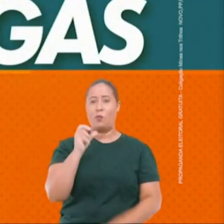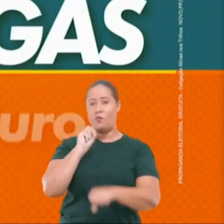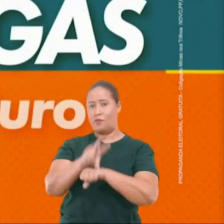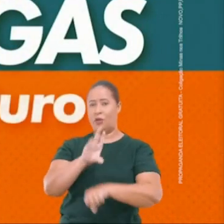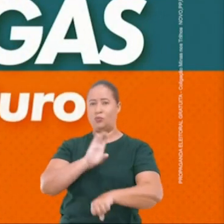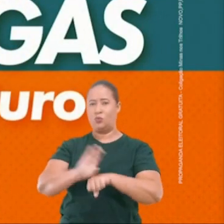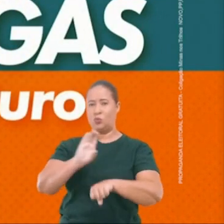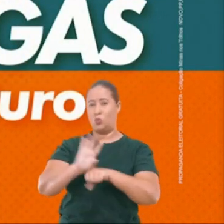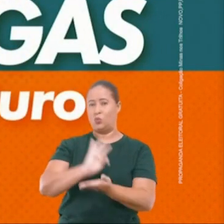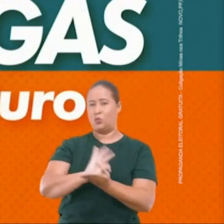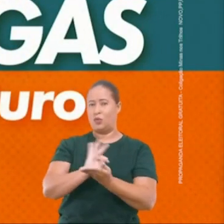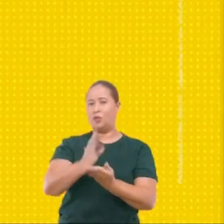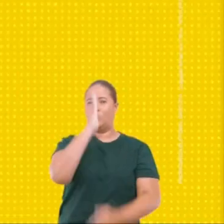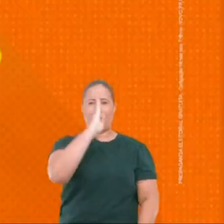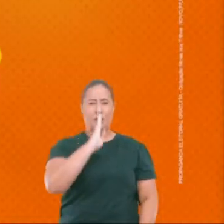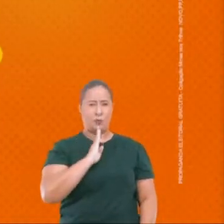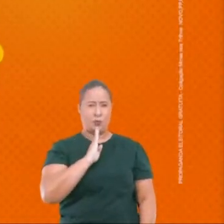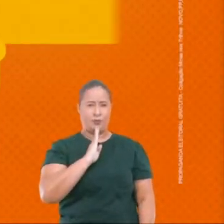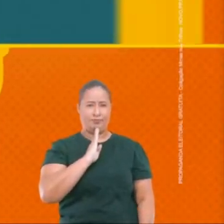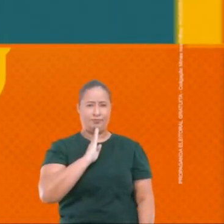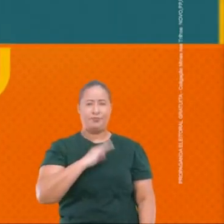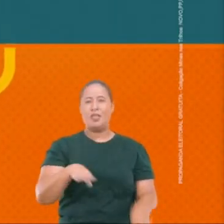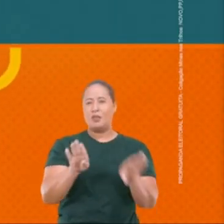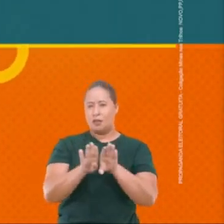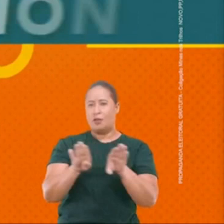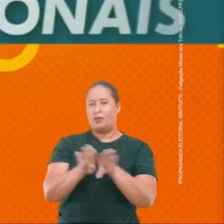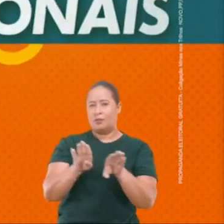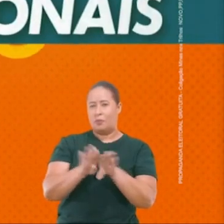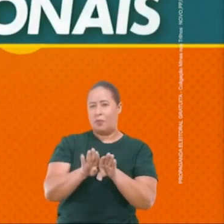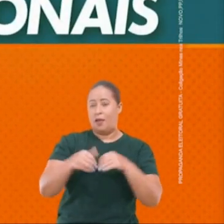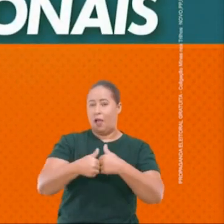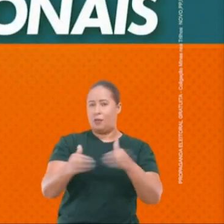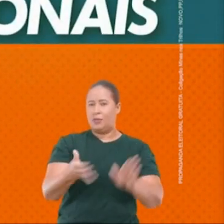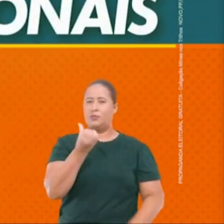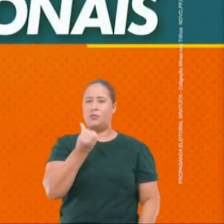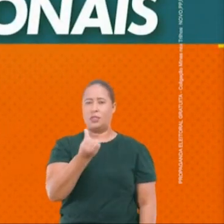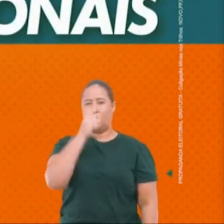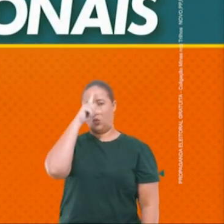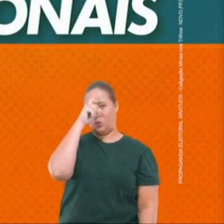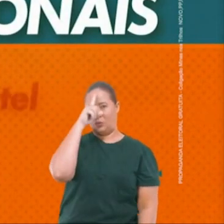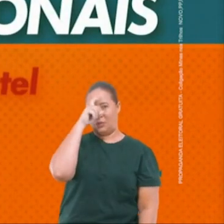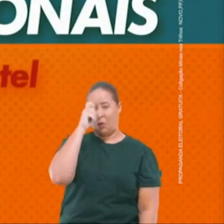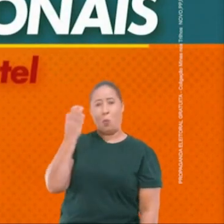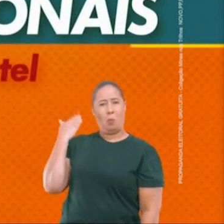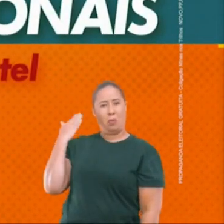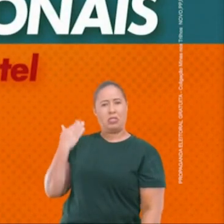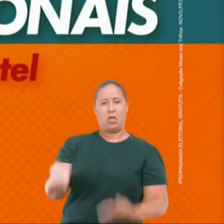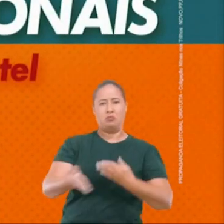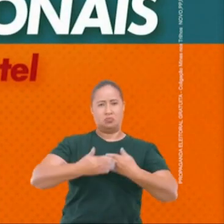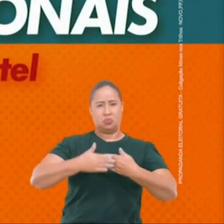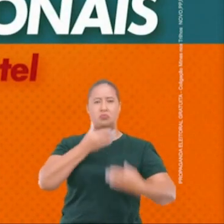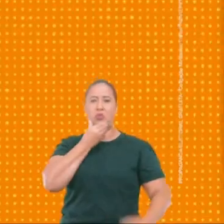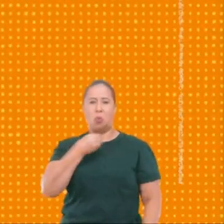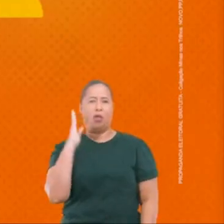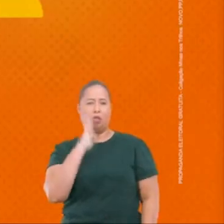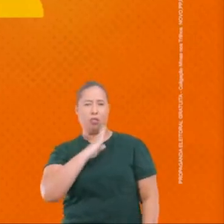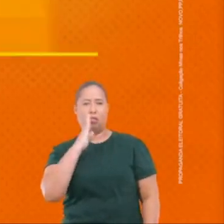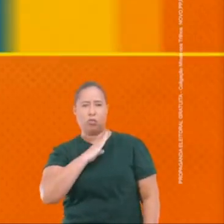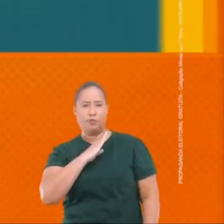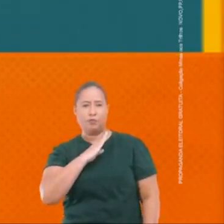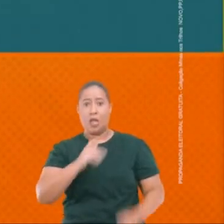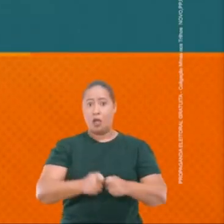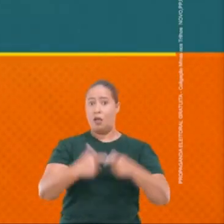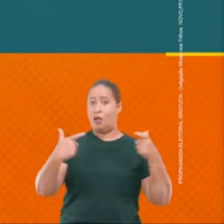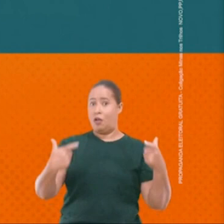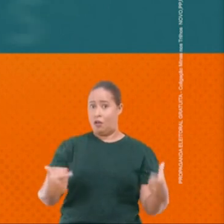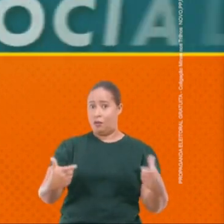vagas no trilhas de futuro. Colocar para funcionar seis hospitais regionais paralisados pelo Pimentel. Ampliar